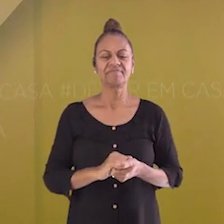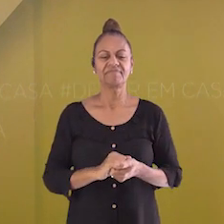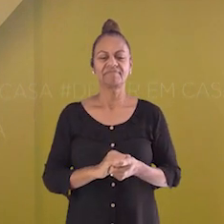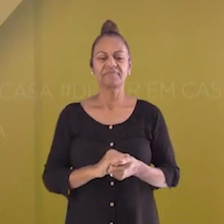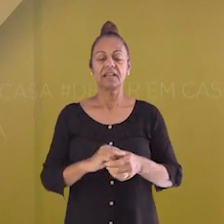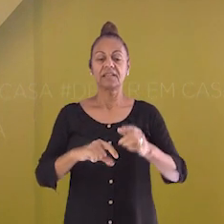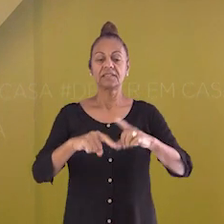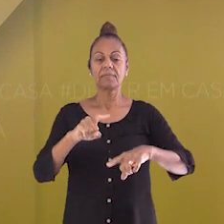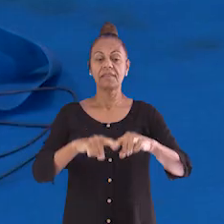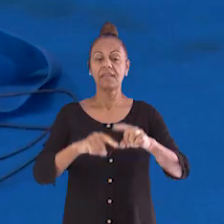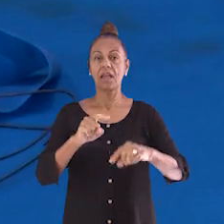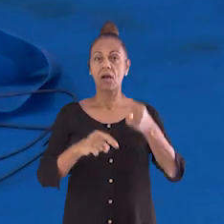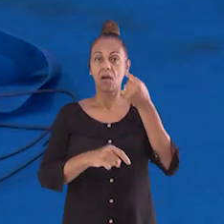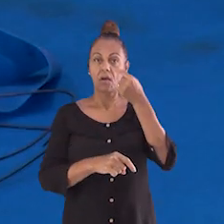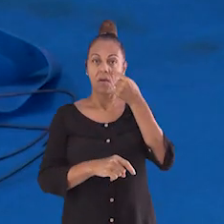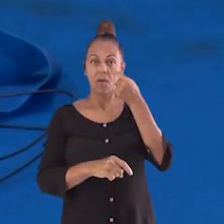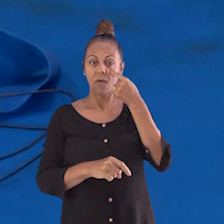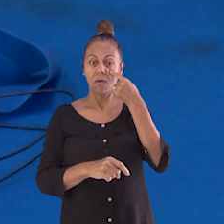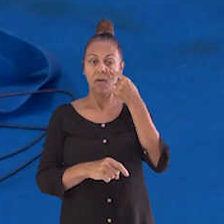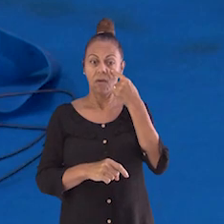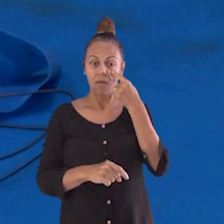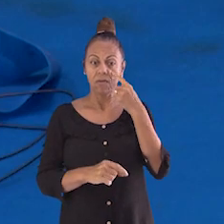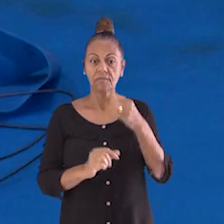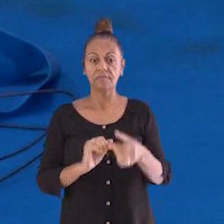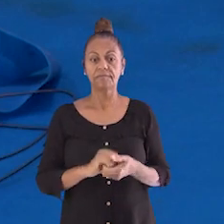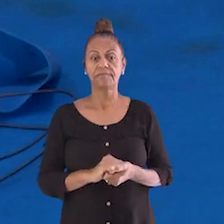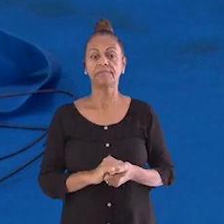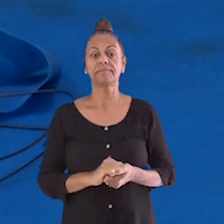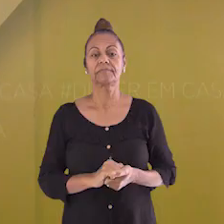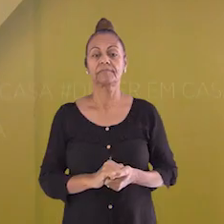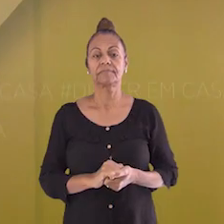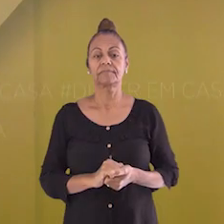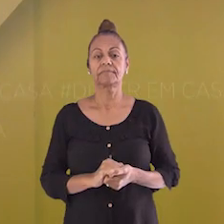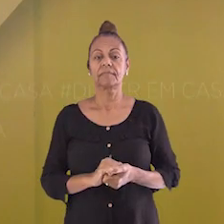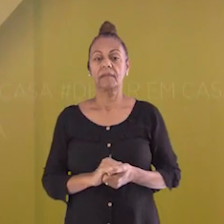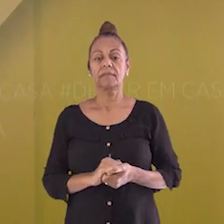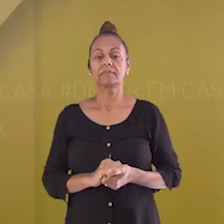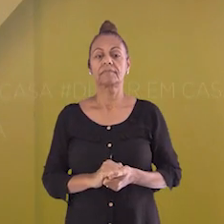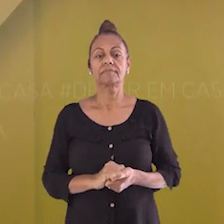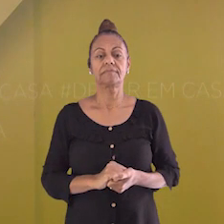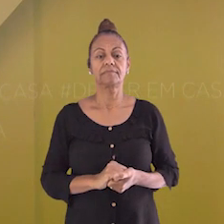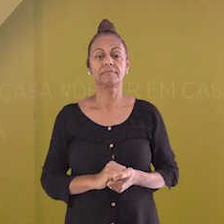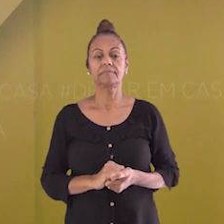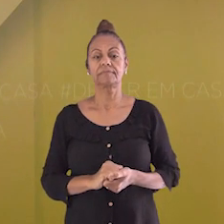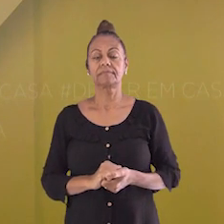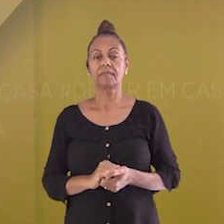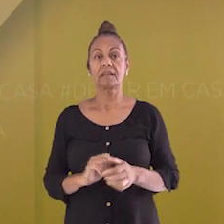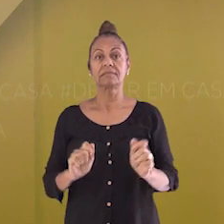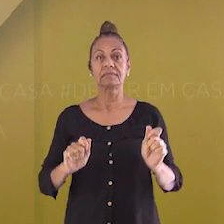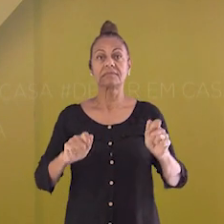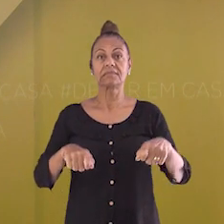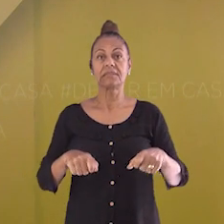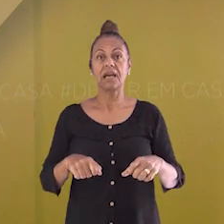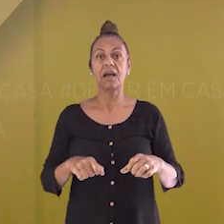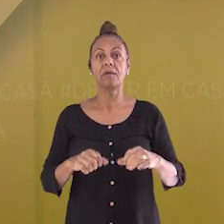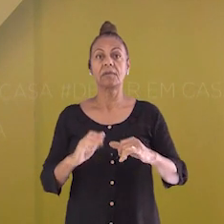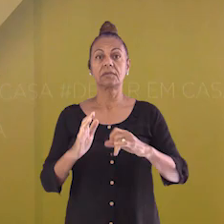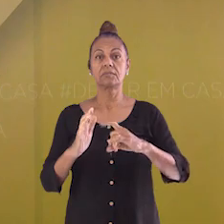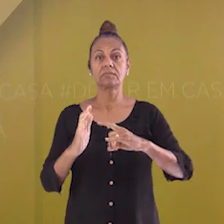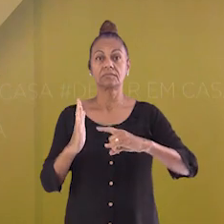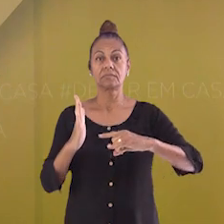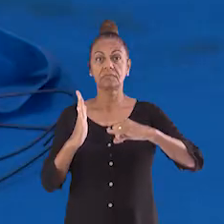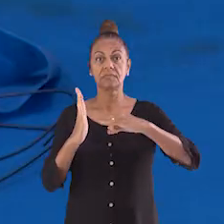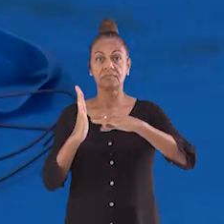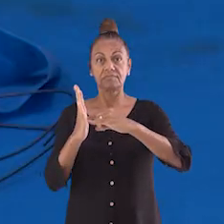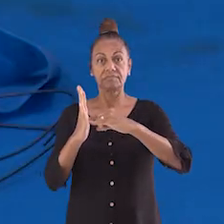imã. Esse material, que é feito o clipe, ele é capaz de ser conduzido